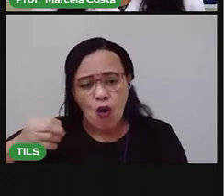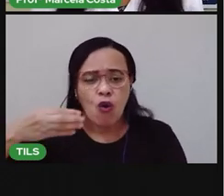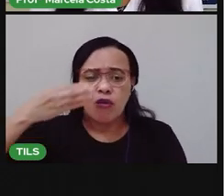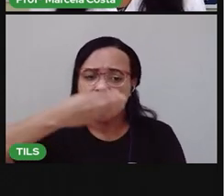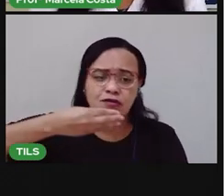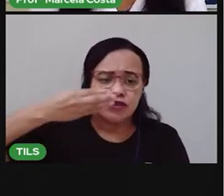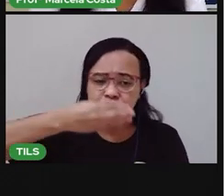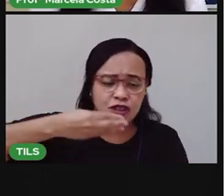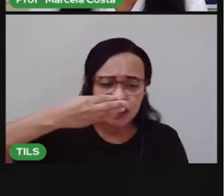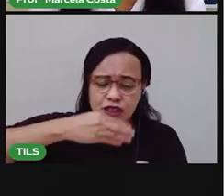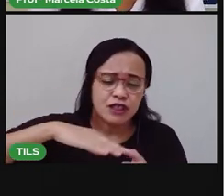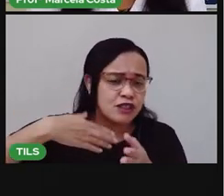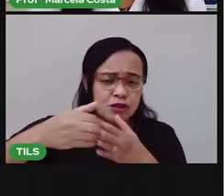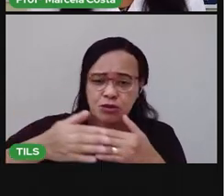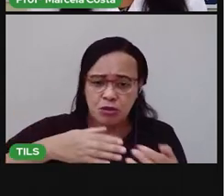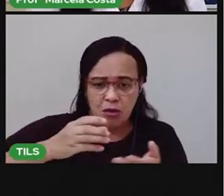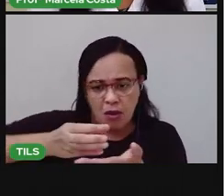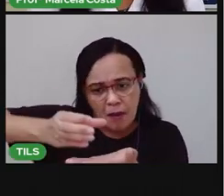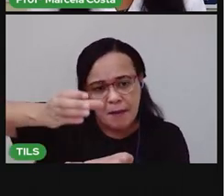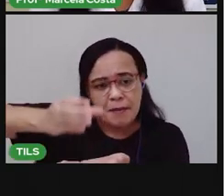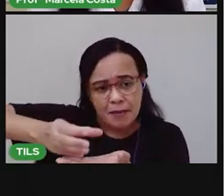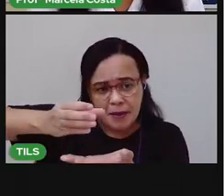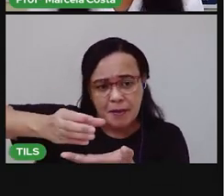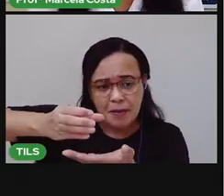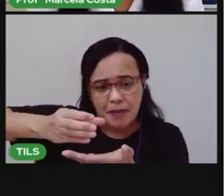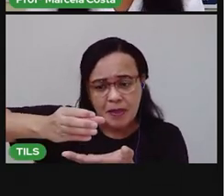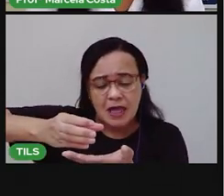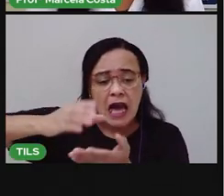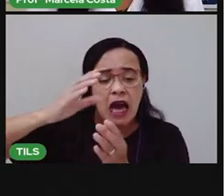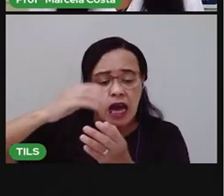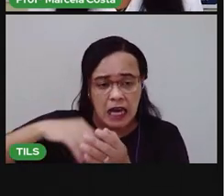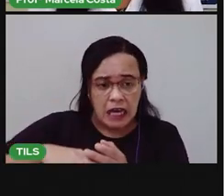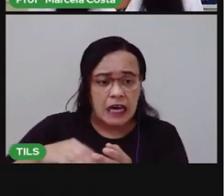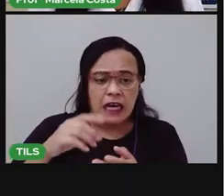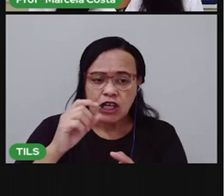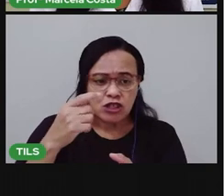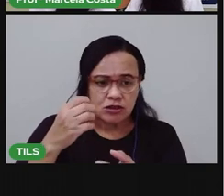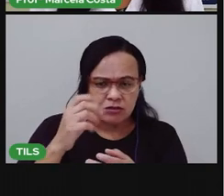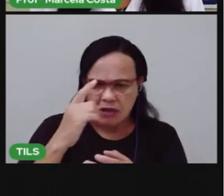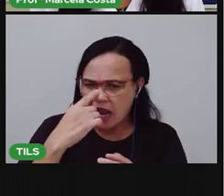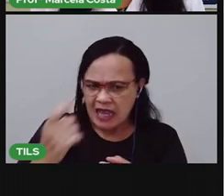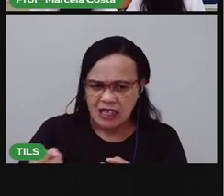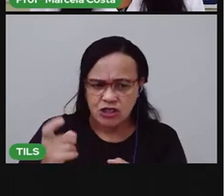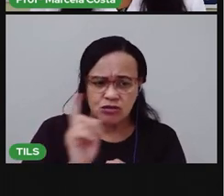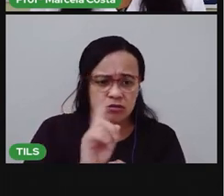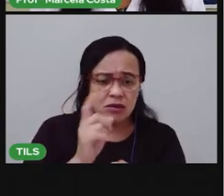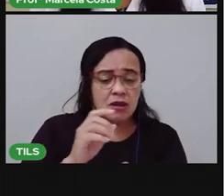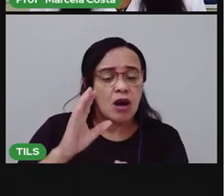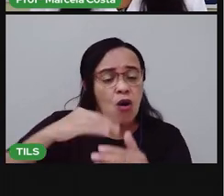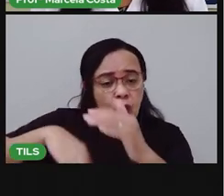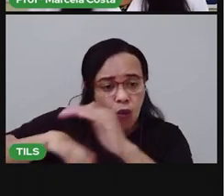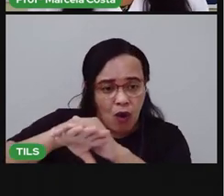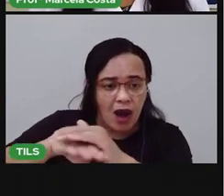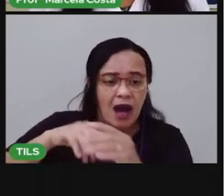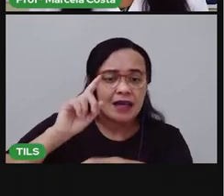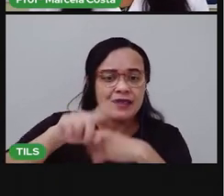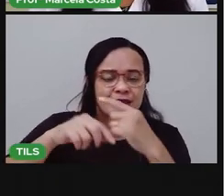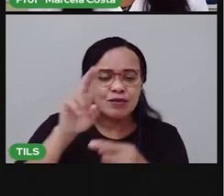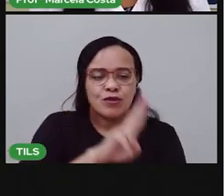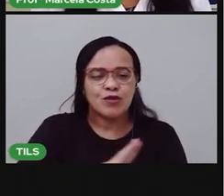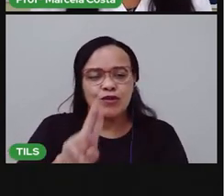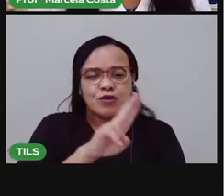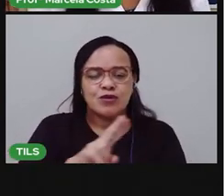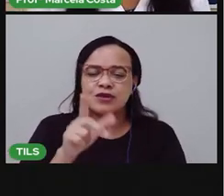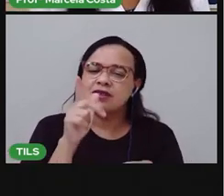iogurte, que ia ser jogado fora. Você pode reutilizar esse vaso e usar ele para guardar água. E aí,